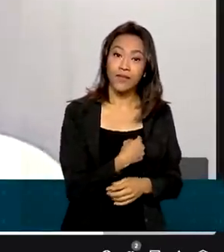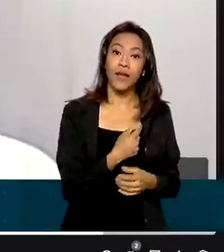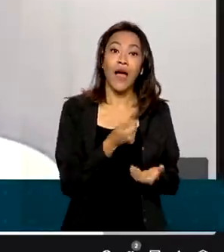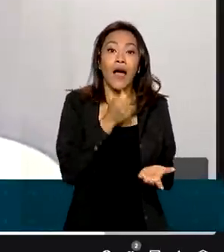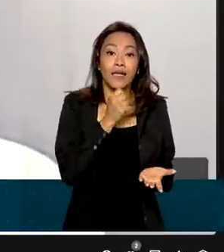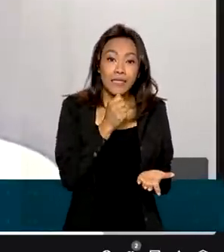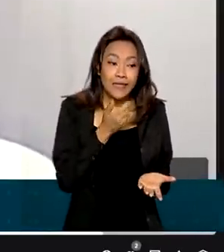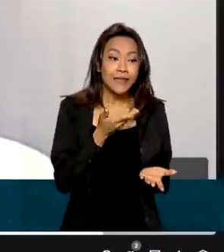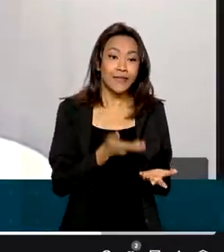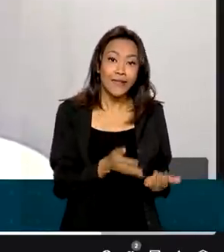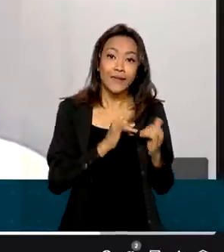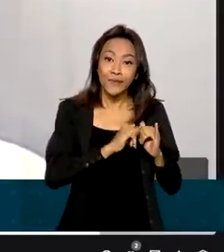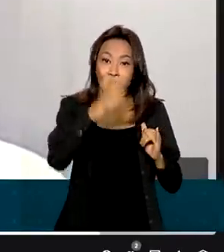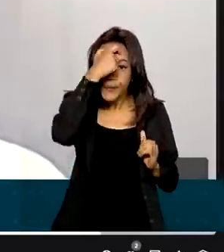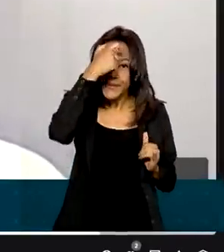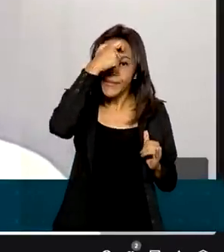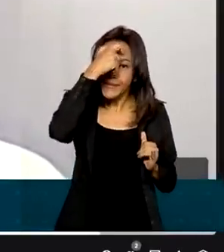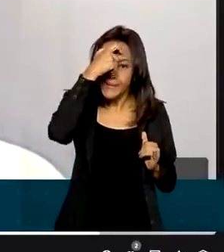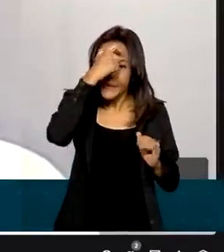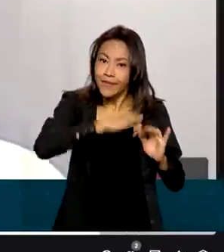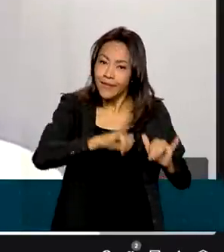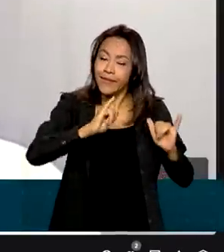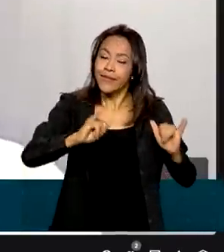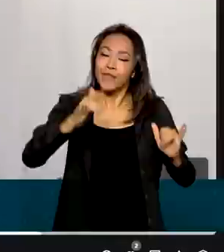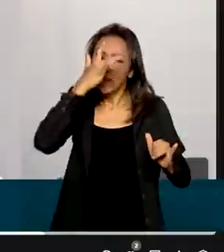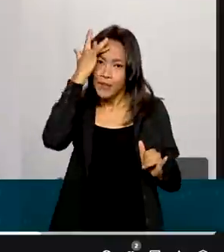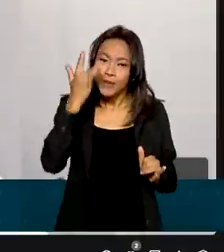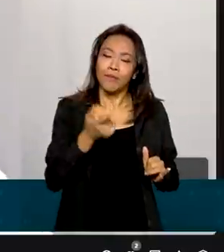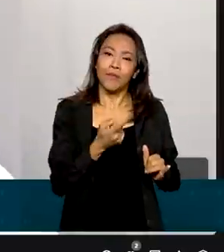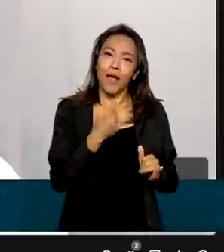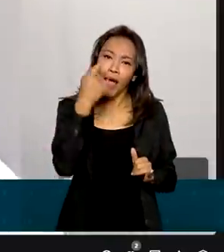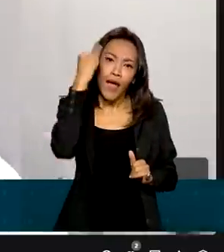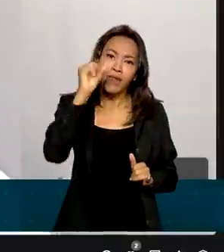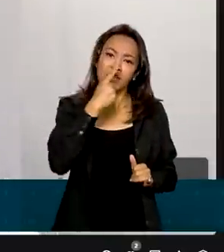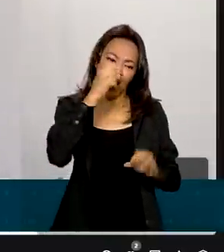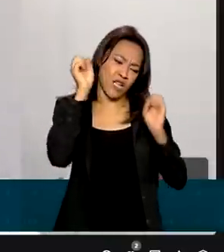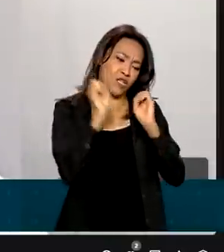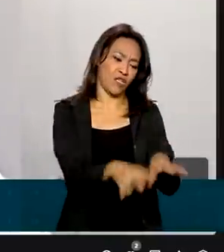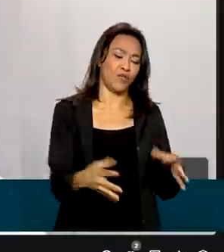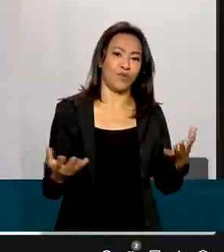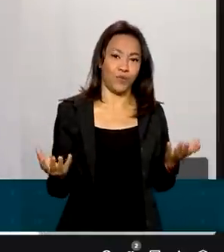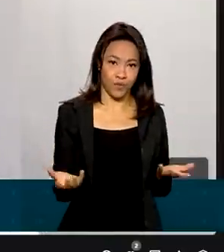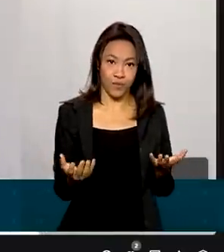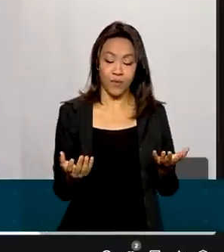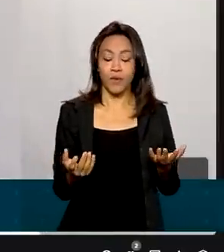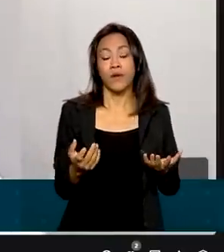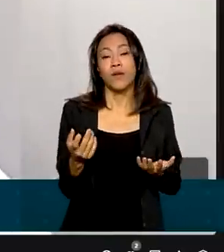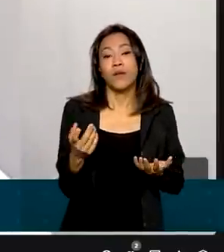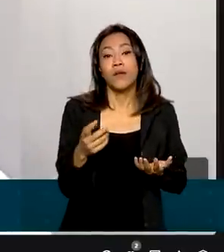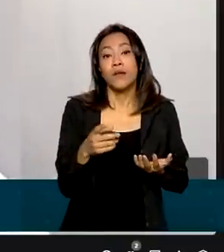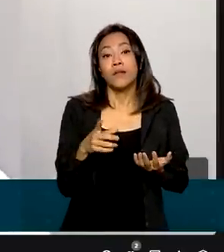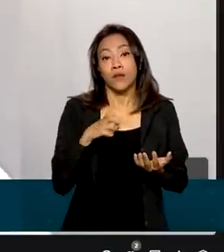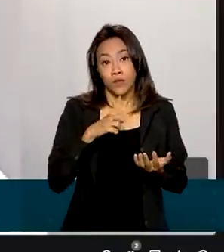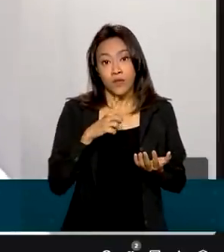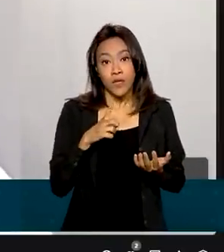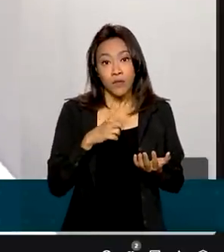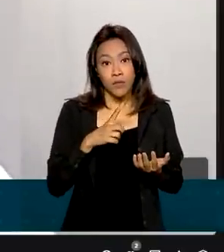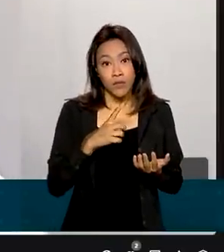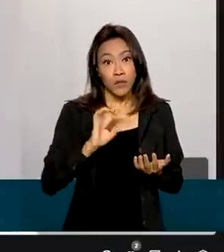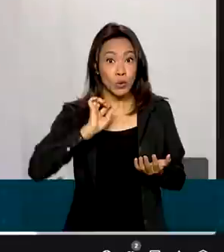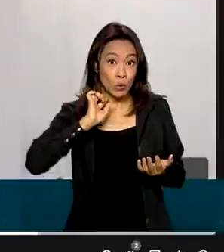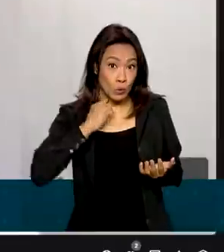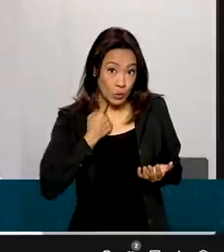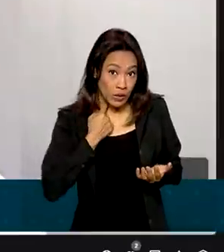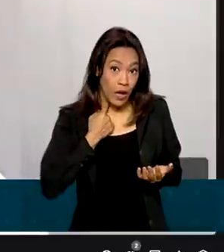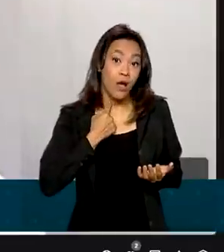ainda fazendo campanhas, pedindo para as pessoas deixarem de jogar lixo nas ruas. Se a gente tiver um número muito maior de pessoas que, ao invés de sujar,